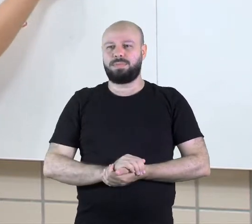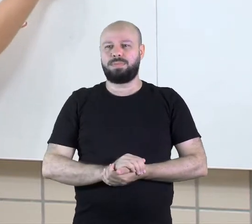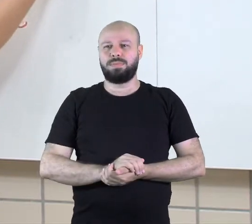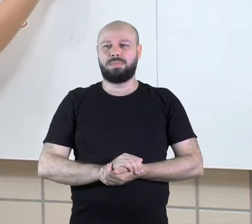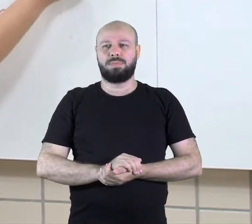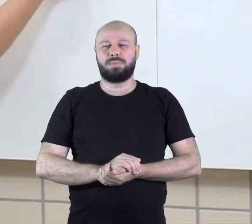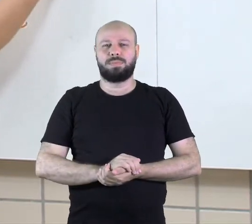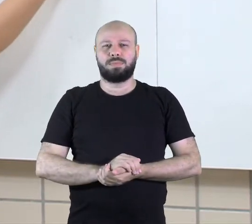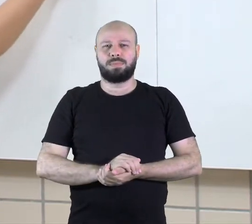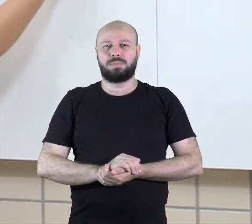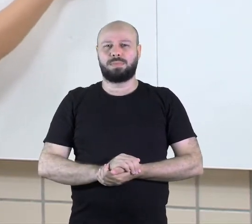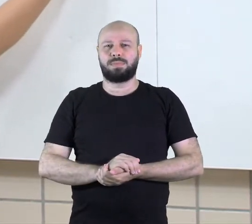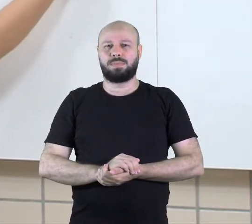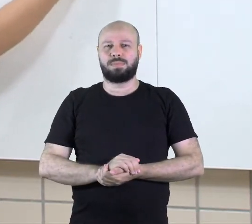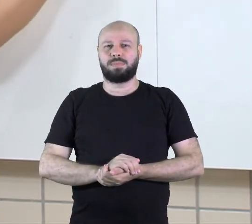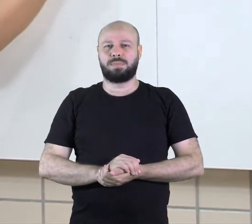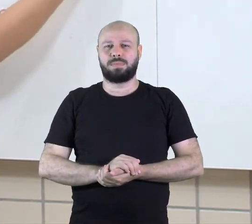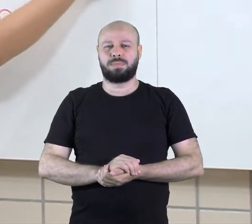Pálpebra.